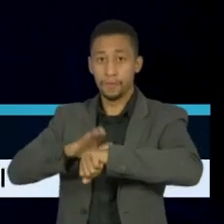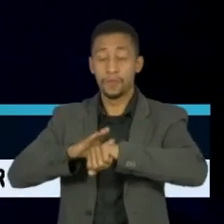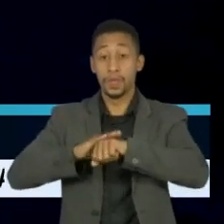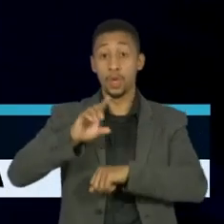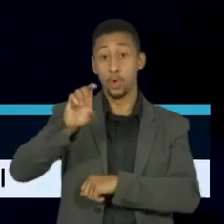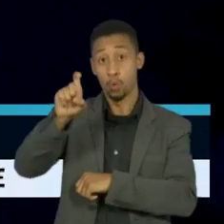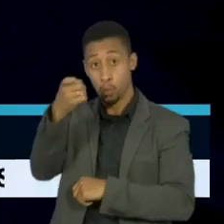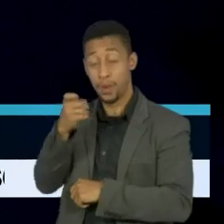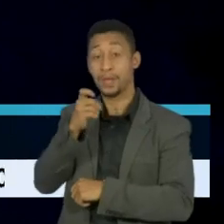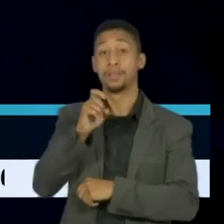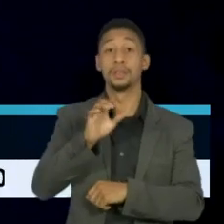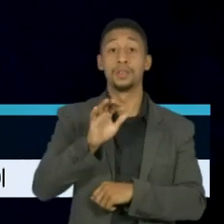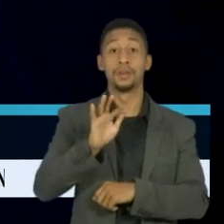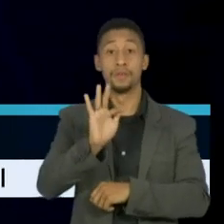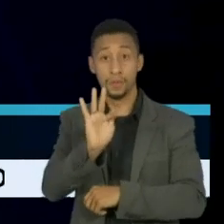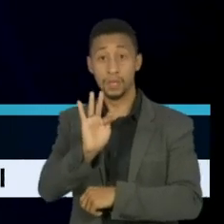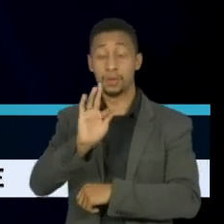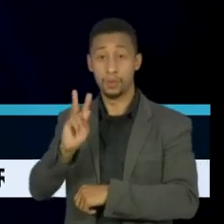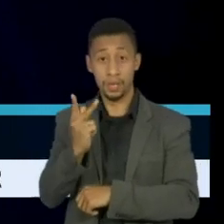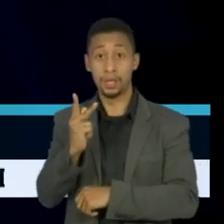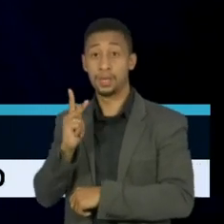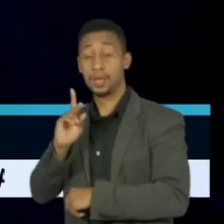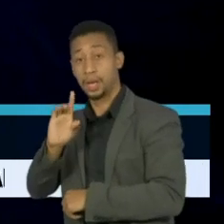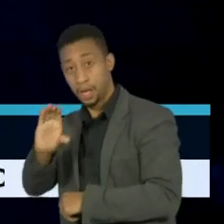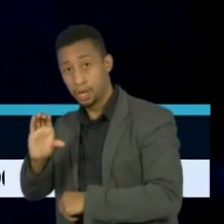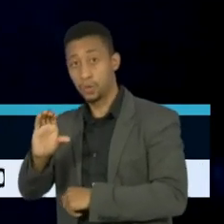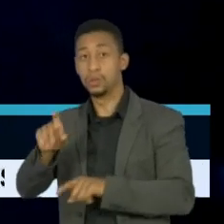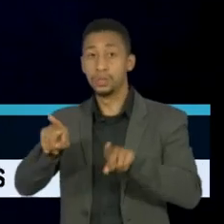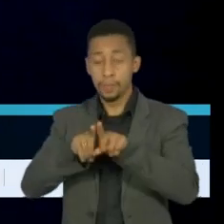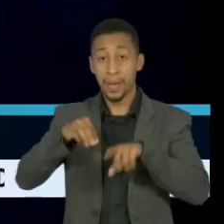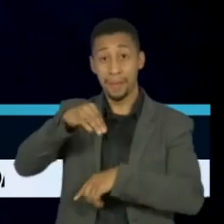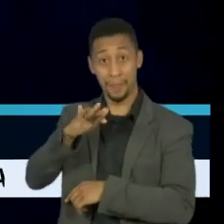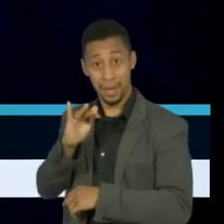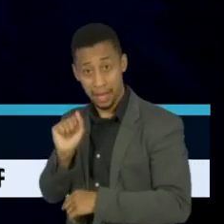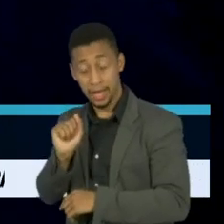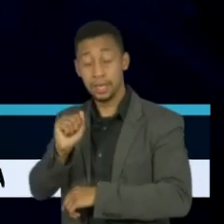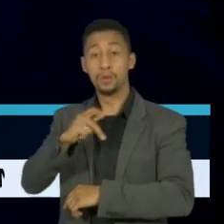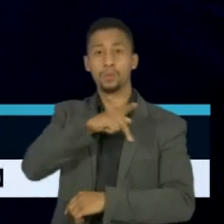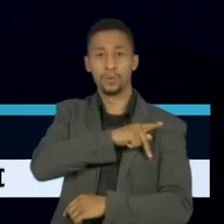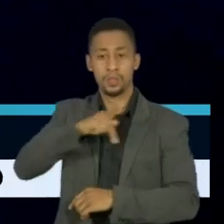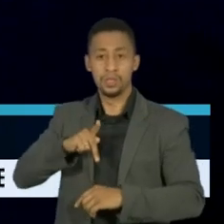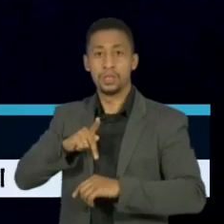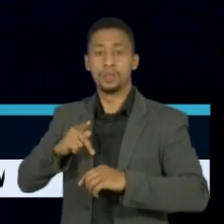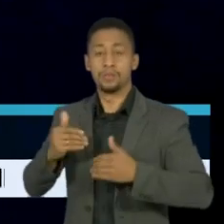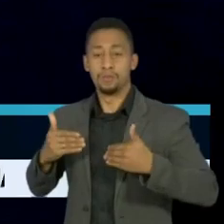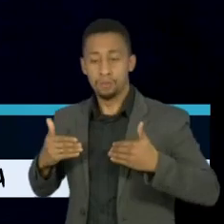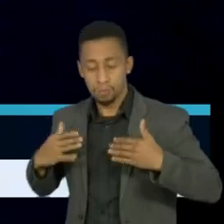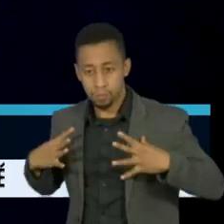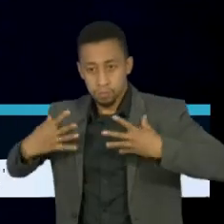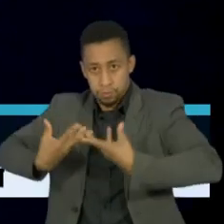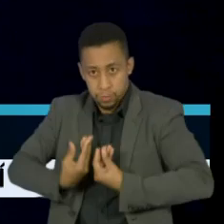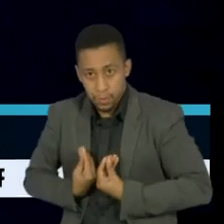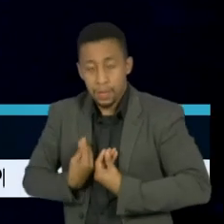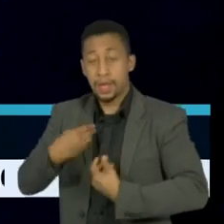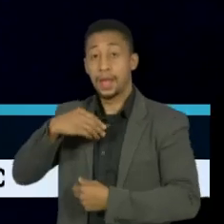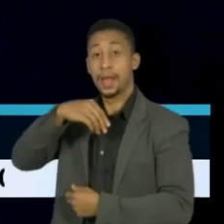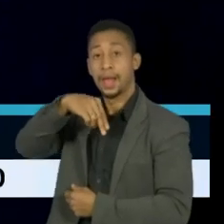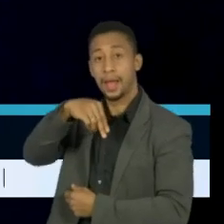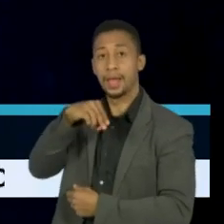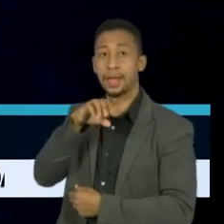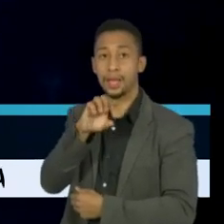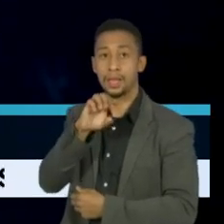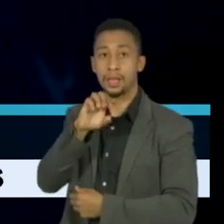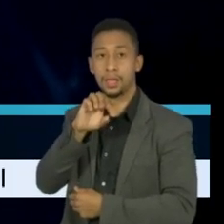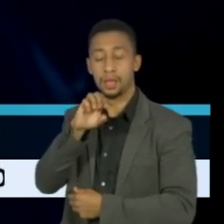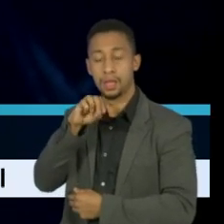ex-presidente Fernando Henrique Cardoso, o presidente da Câmara Rodrigo Maia e o ex-presidente do Supremo Tribunal Federal Nelson Jobim. Além dos governadores